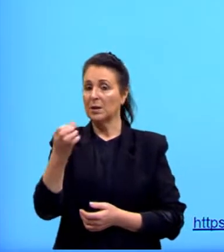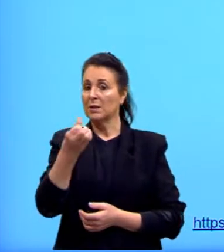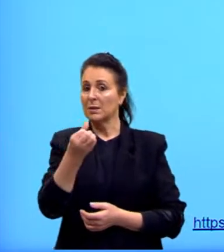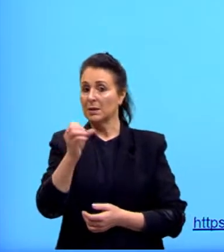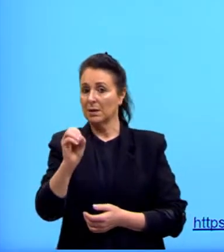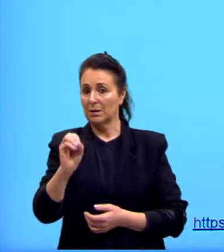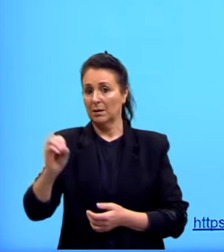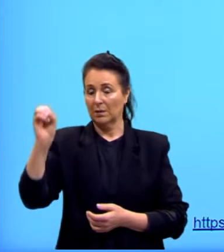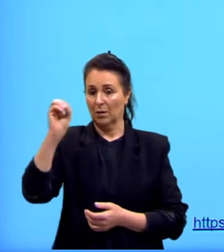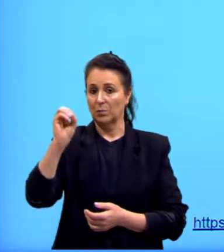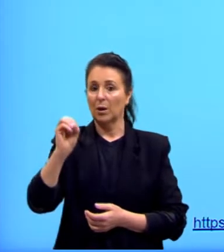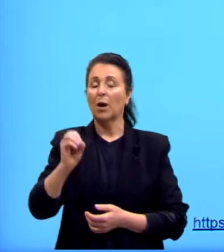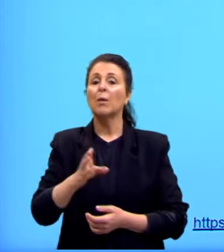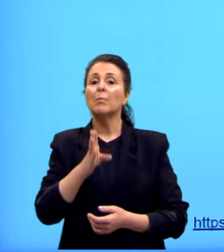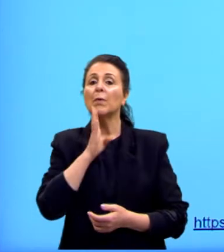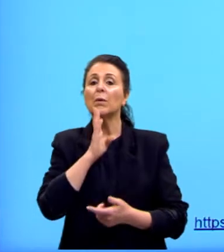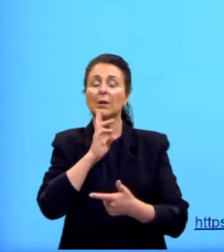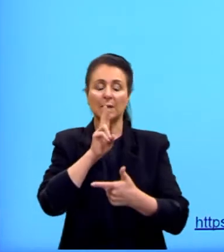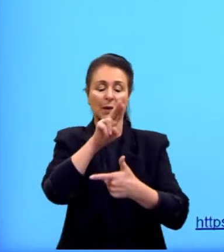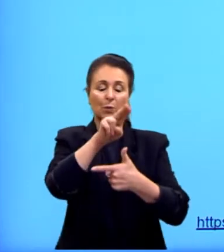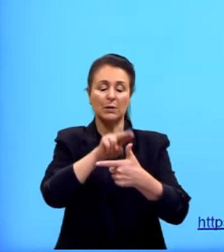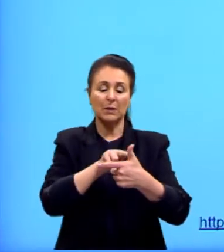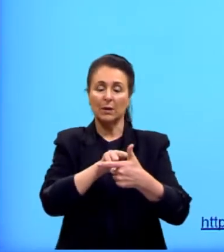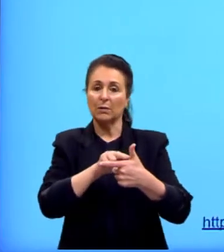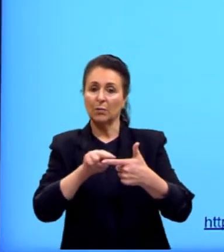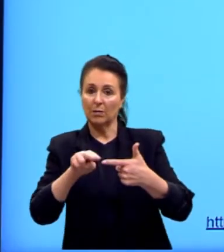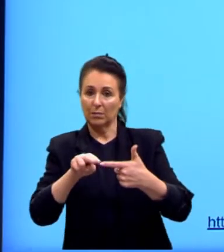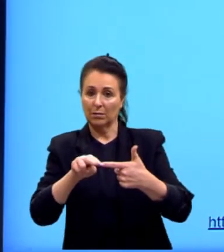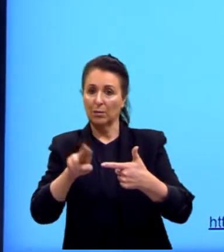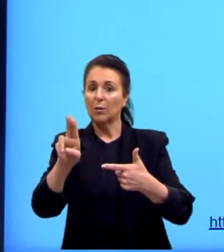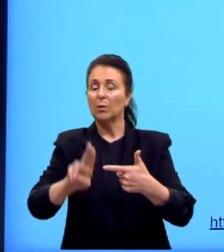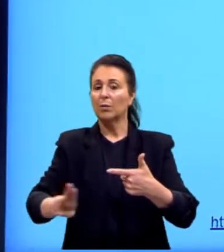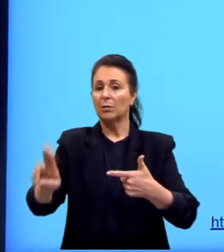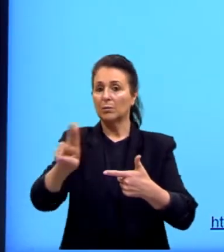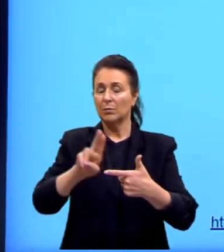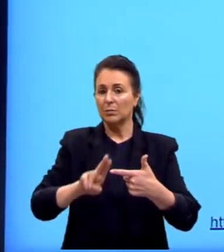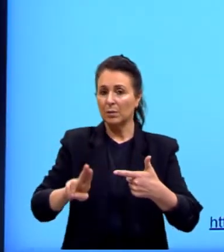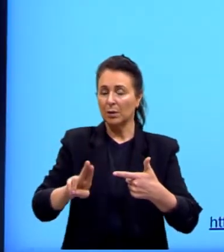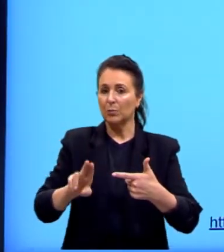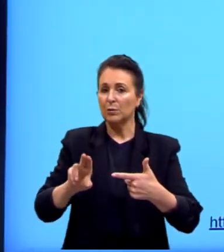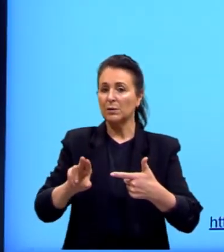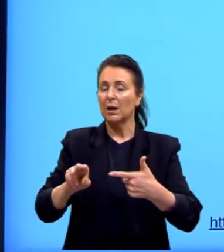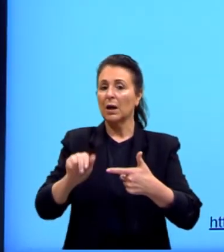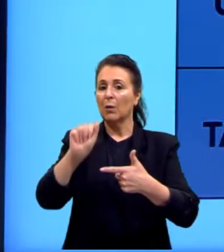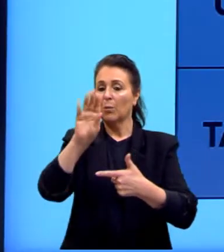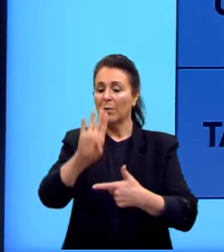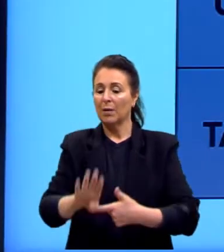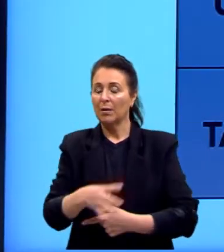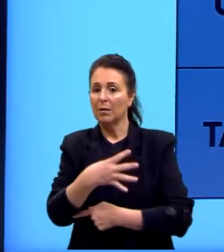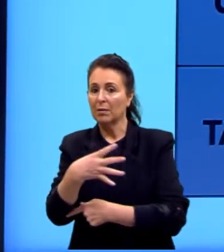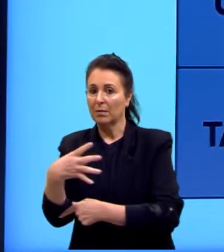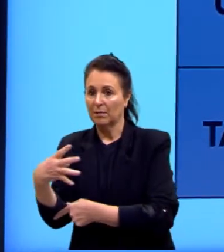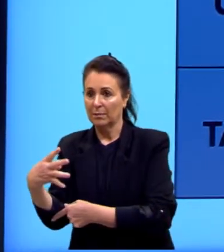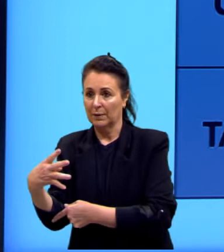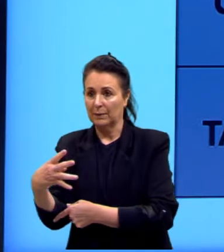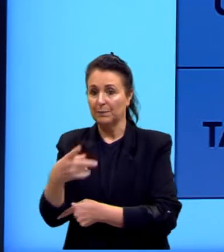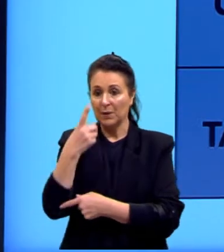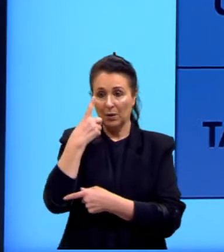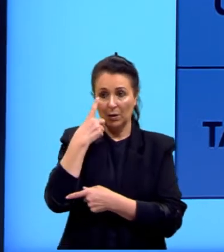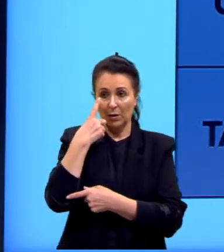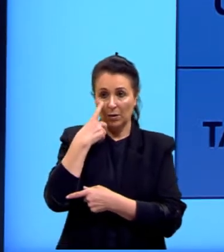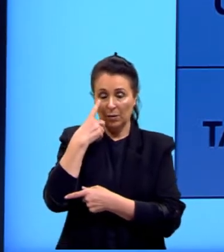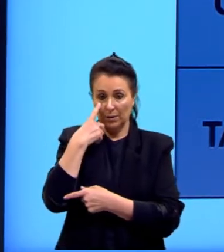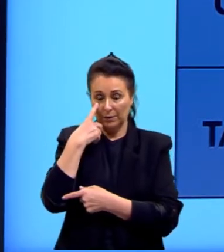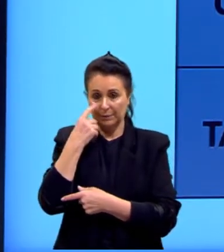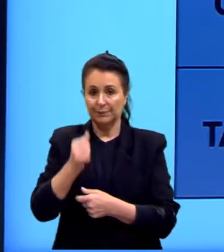valor do seno e do cosseno de cada um deles, nós utilizamos, então, a seguinte tabela. Aqui eu trouxe para